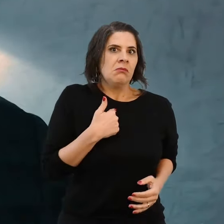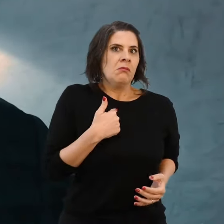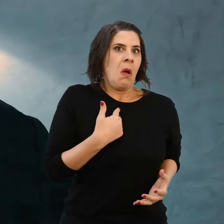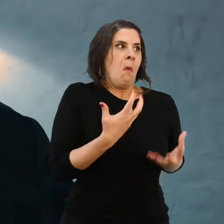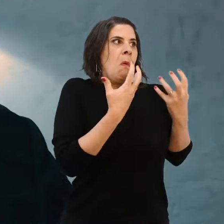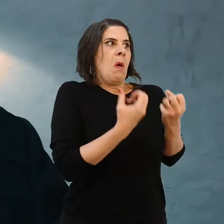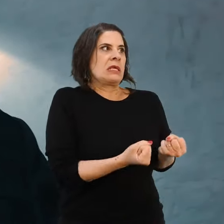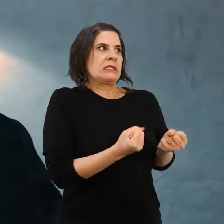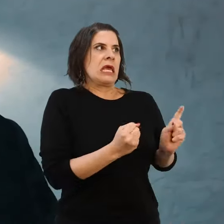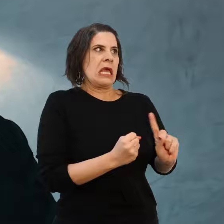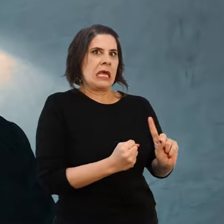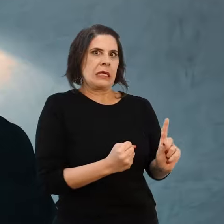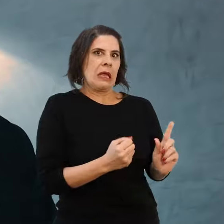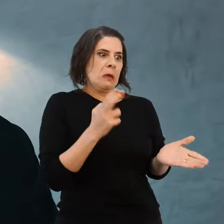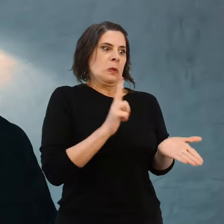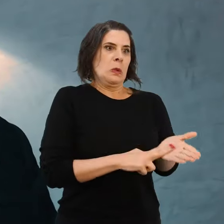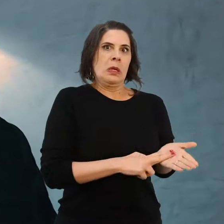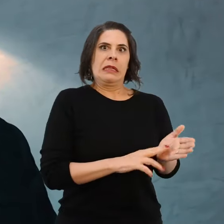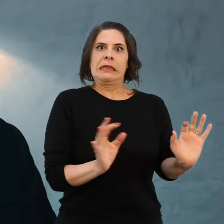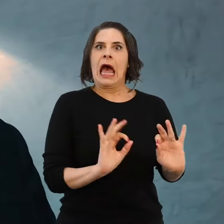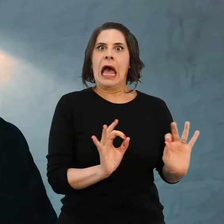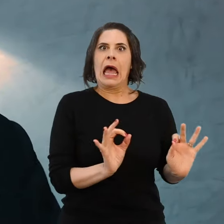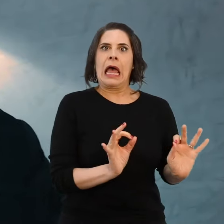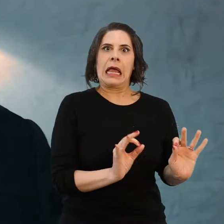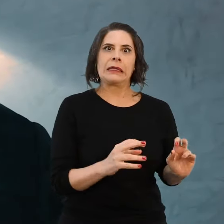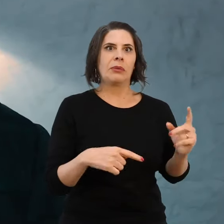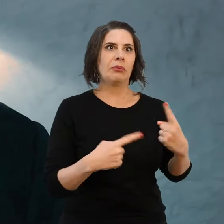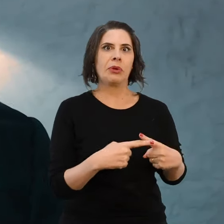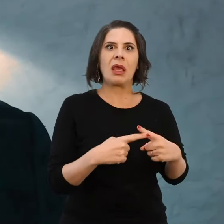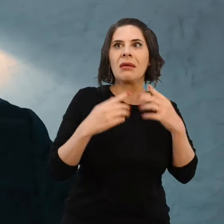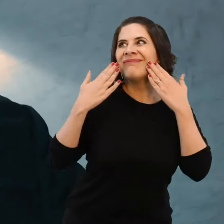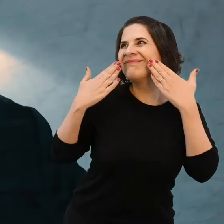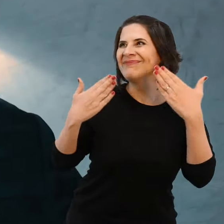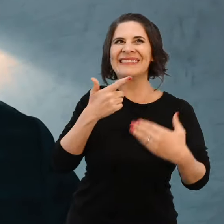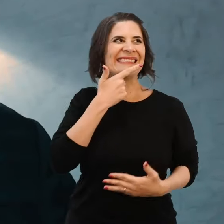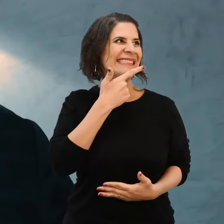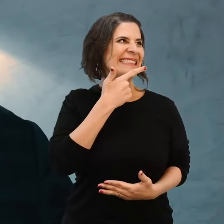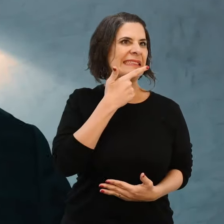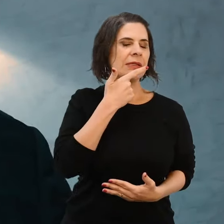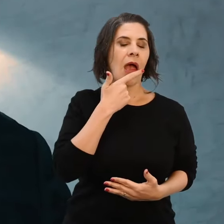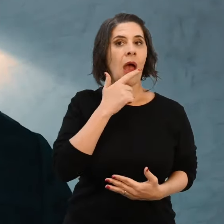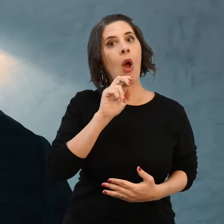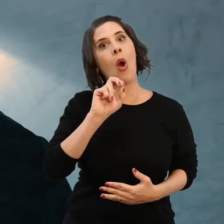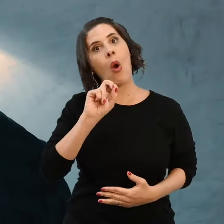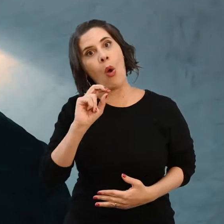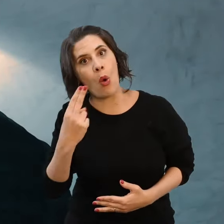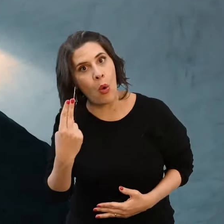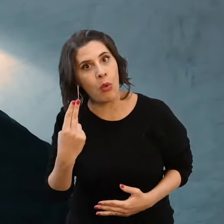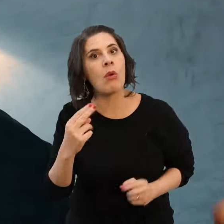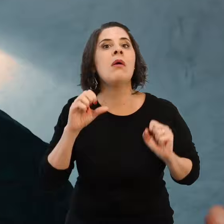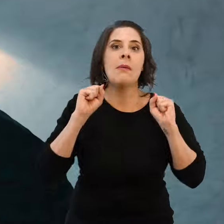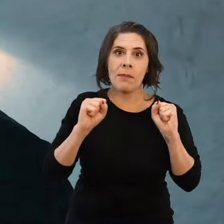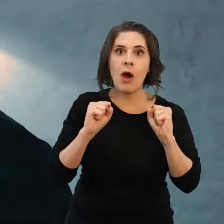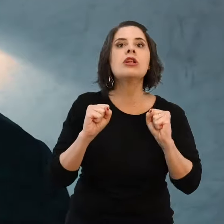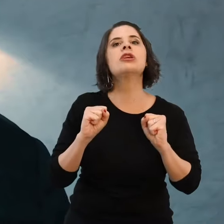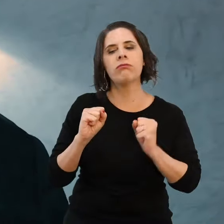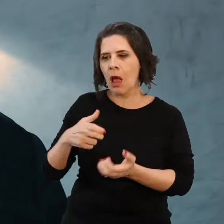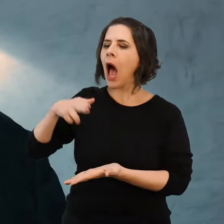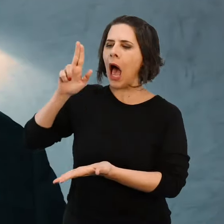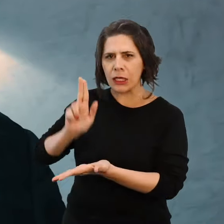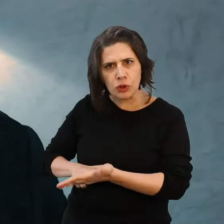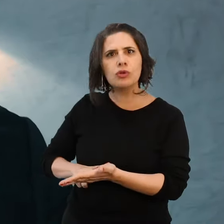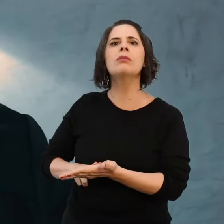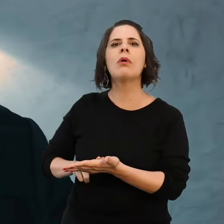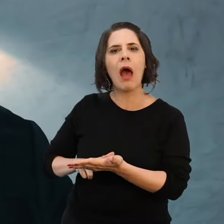as aparências, o que é uma das piores doenças que existe, ou a gente pode assumir e ir atrás de um processo que de fato